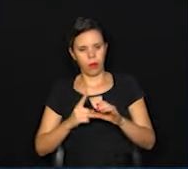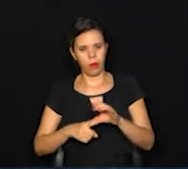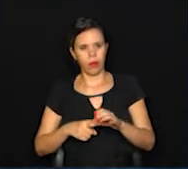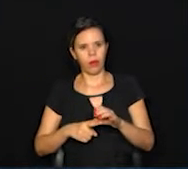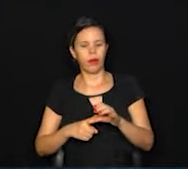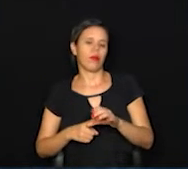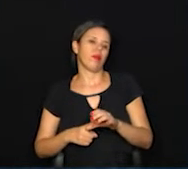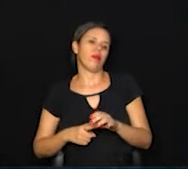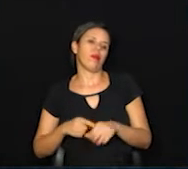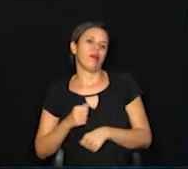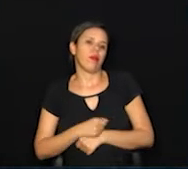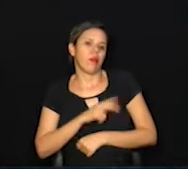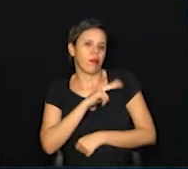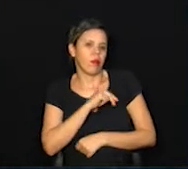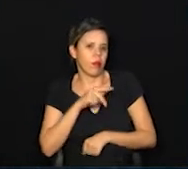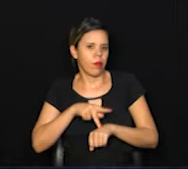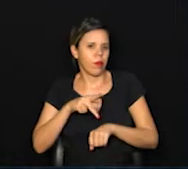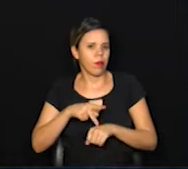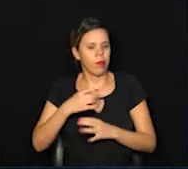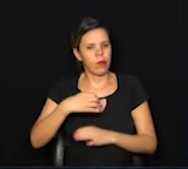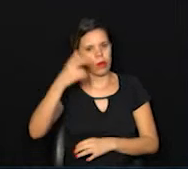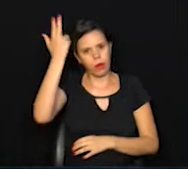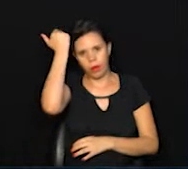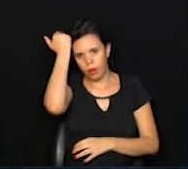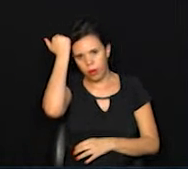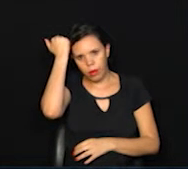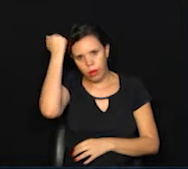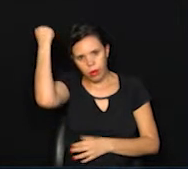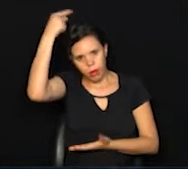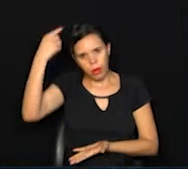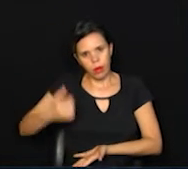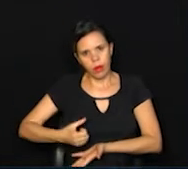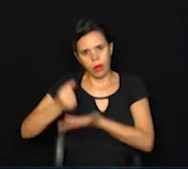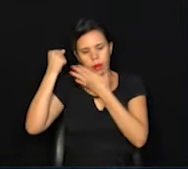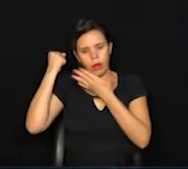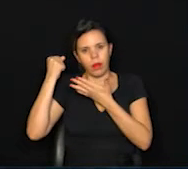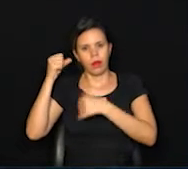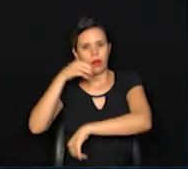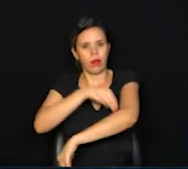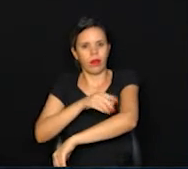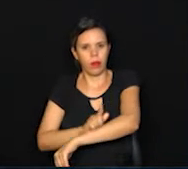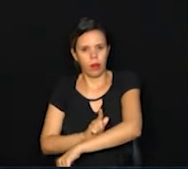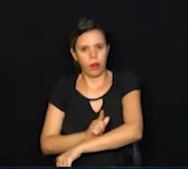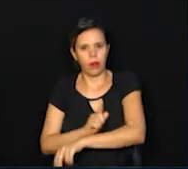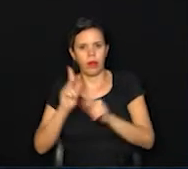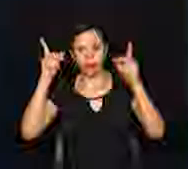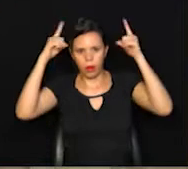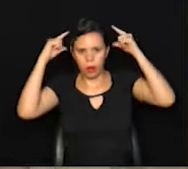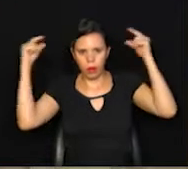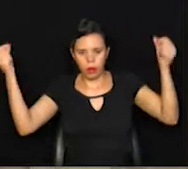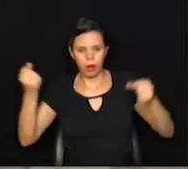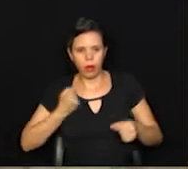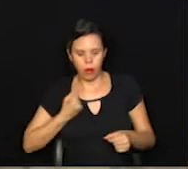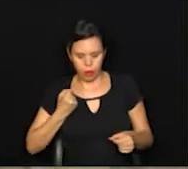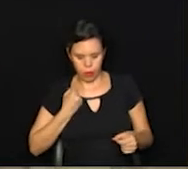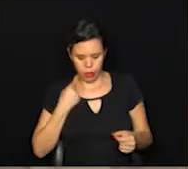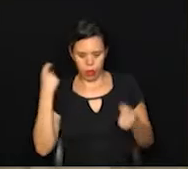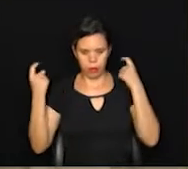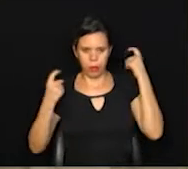Arthur, Nogueira, Pedreira, Engenheiro, Coelho, Santo Antônio de Posse, Morungaba e Olambra. Bom, são números